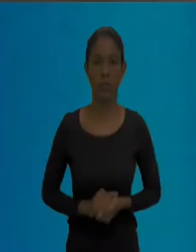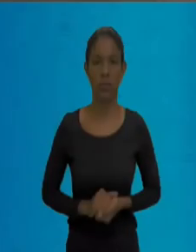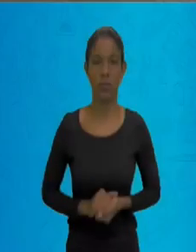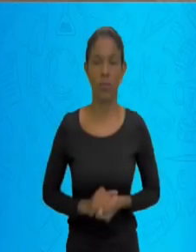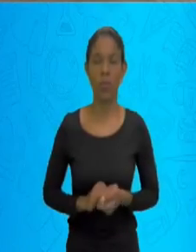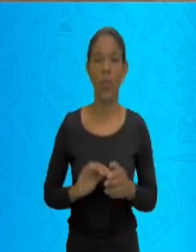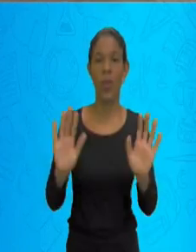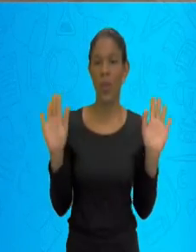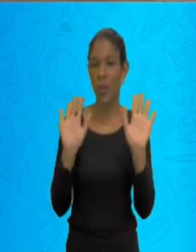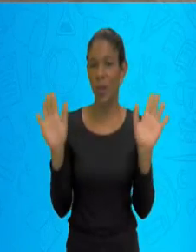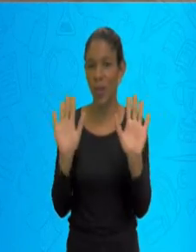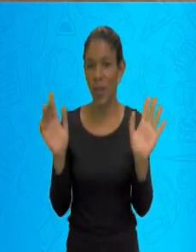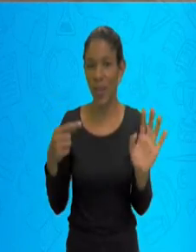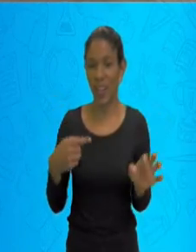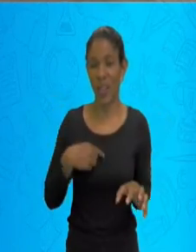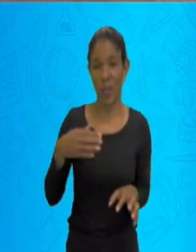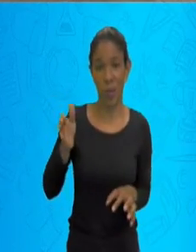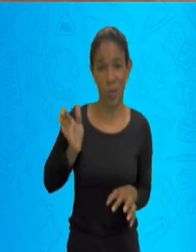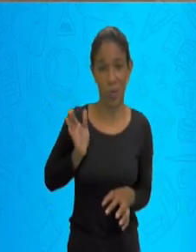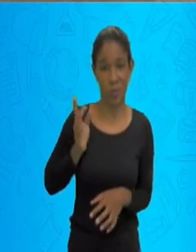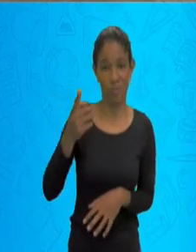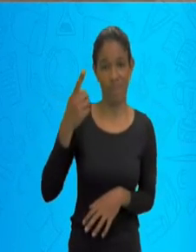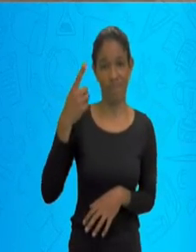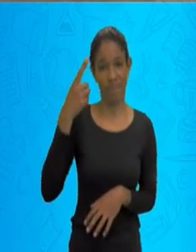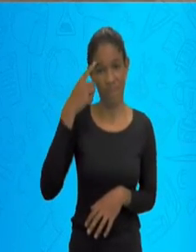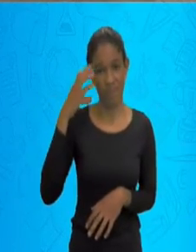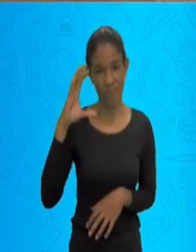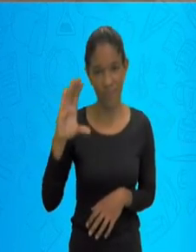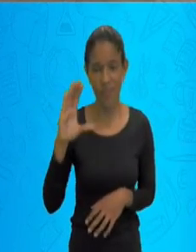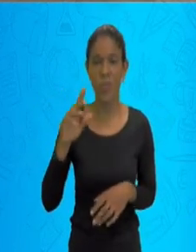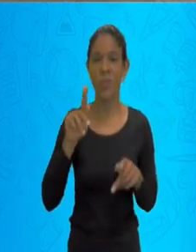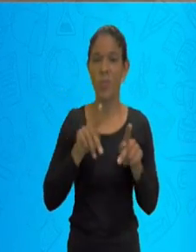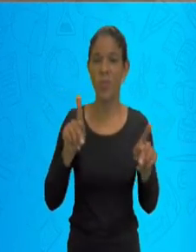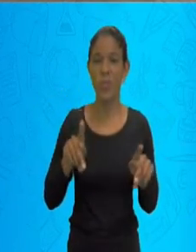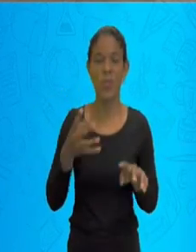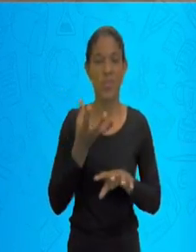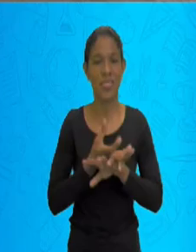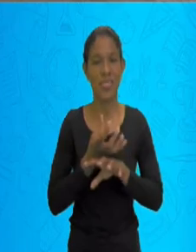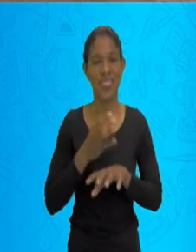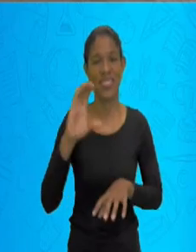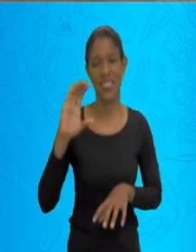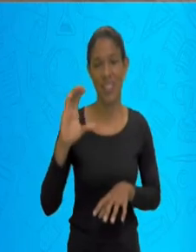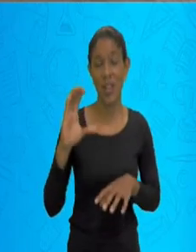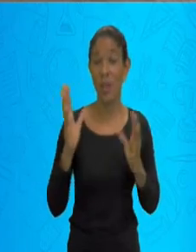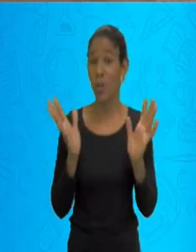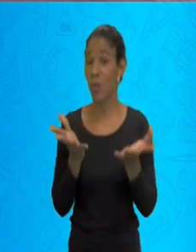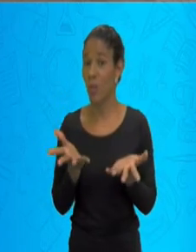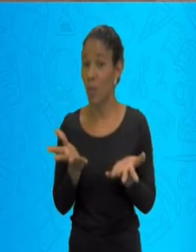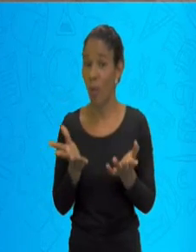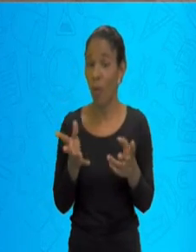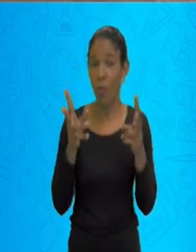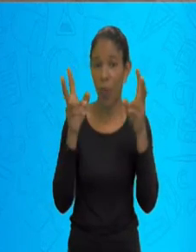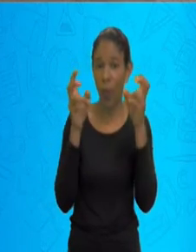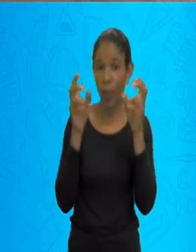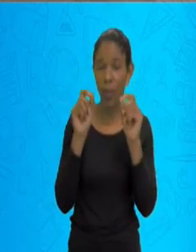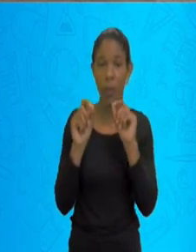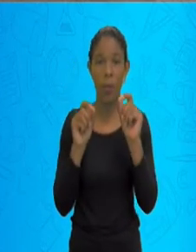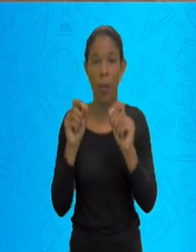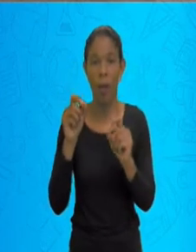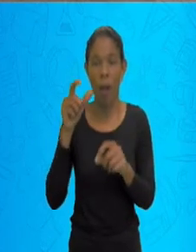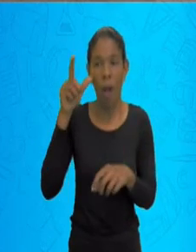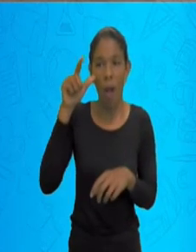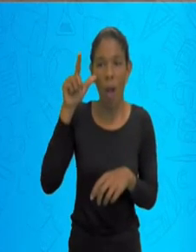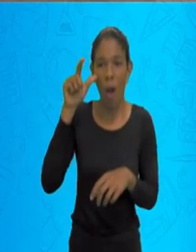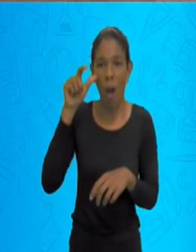Olá, eu sou Cláudia Fernanda, professora de ciências, e hoje nós vamos falar sobre as curiosidades do